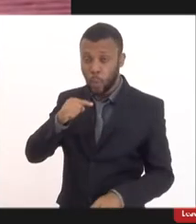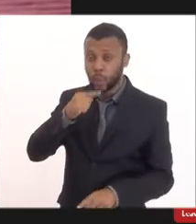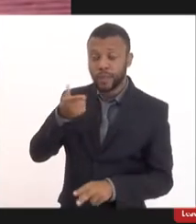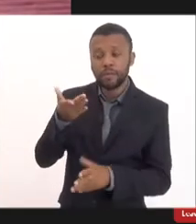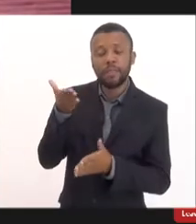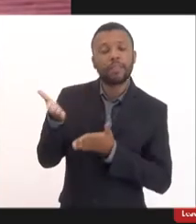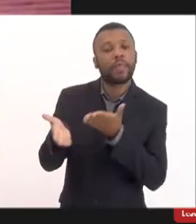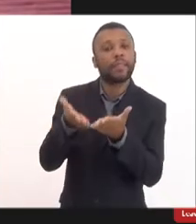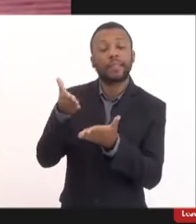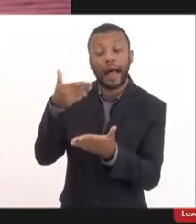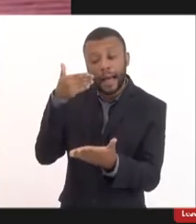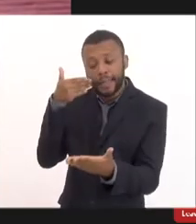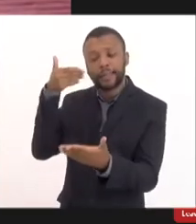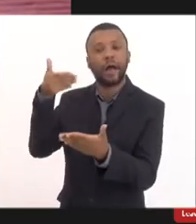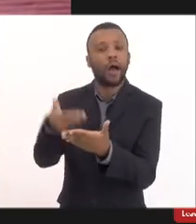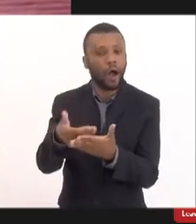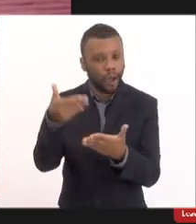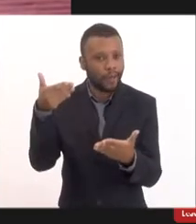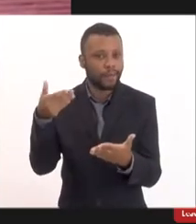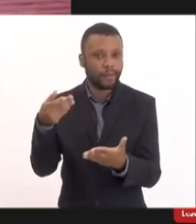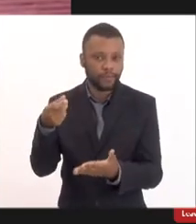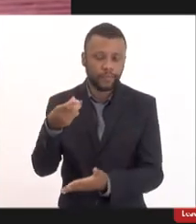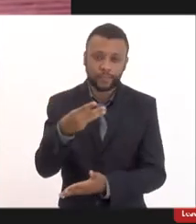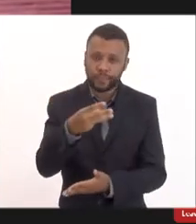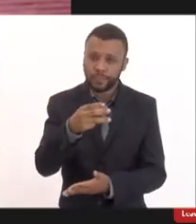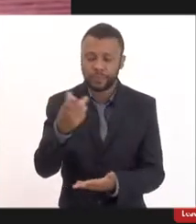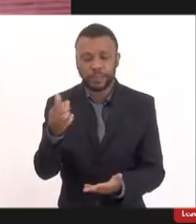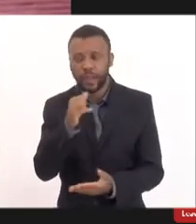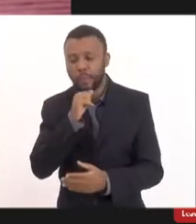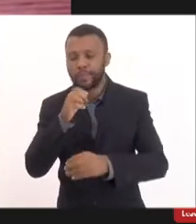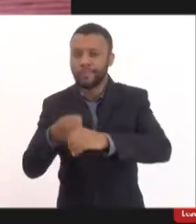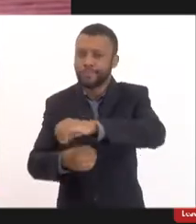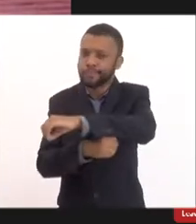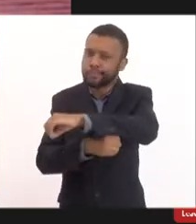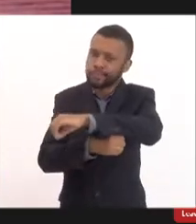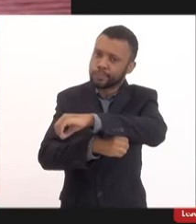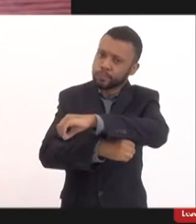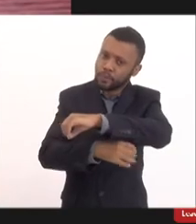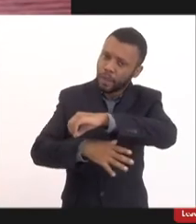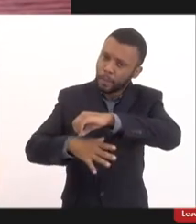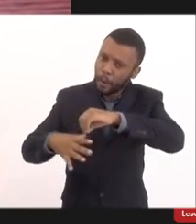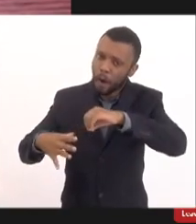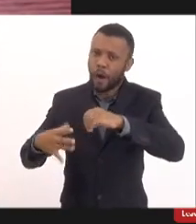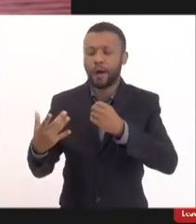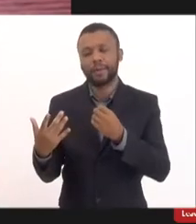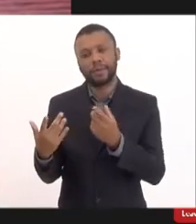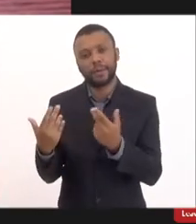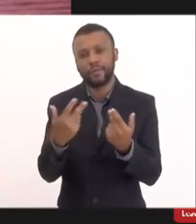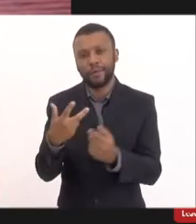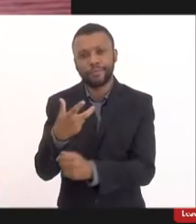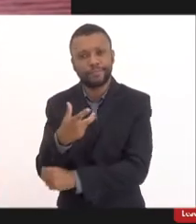uma forma imediata como por exemplo trombose de seio cavernoso como foi o caso da vacina